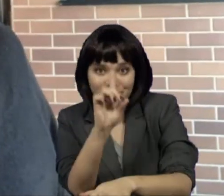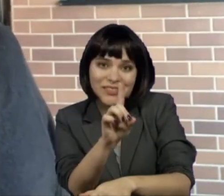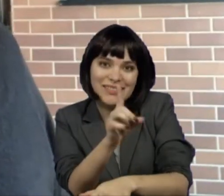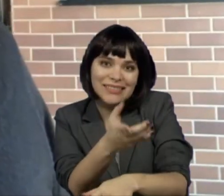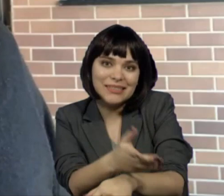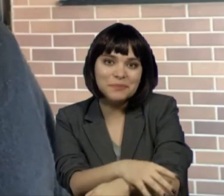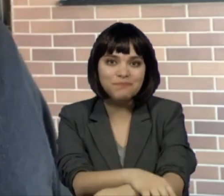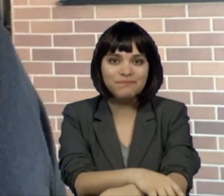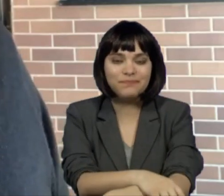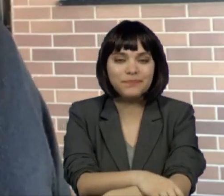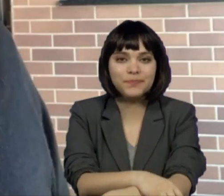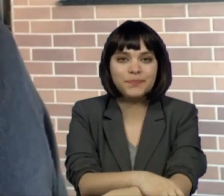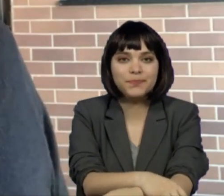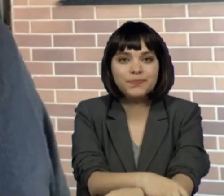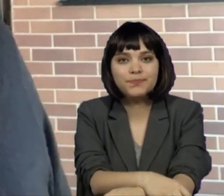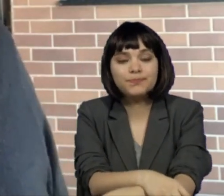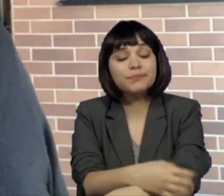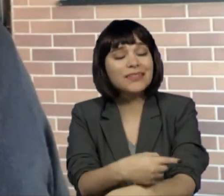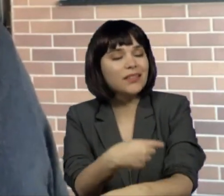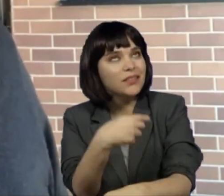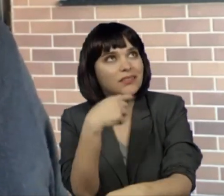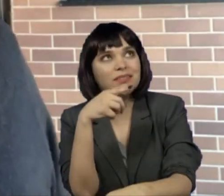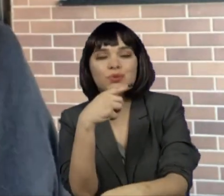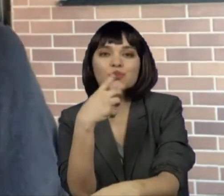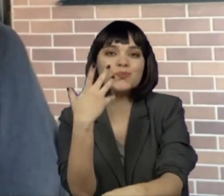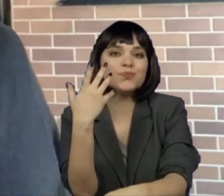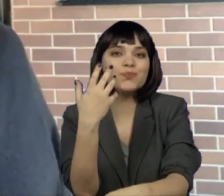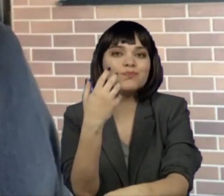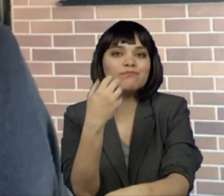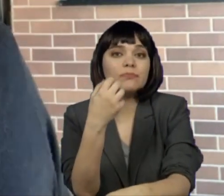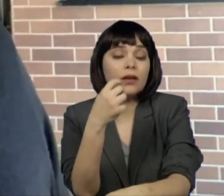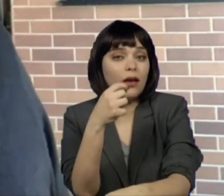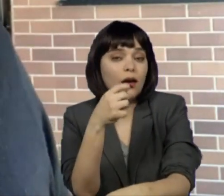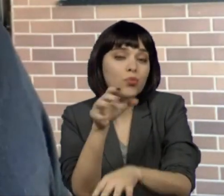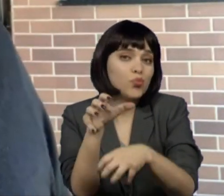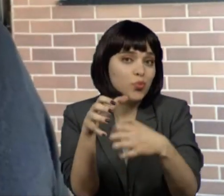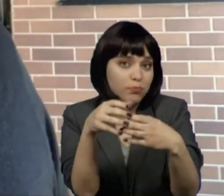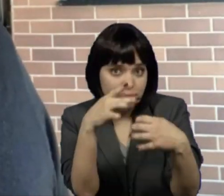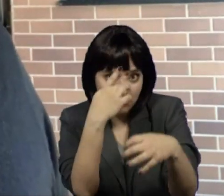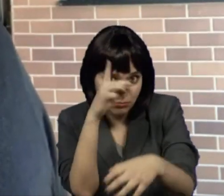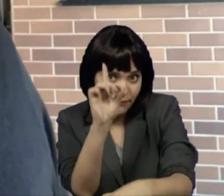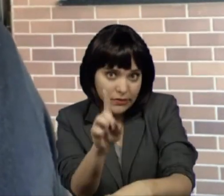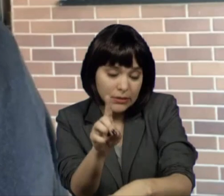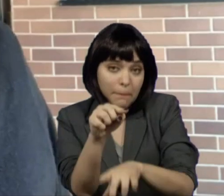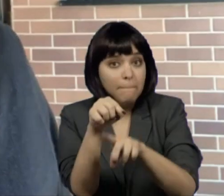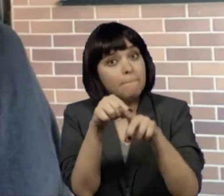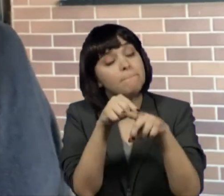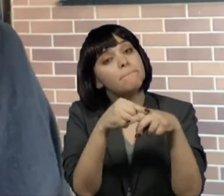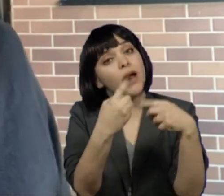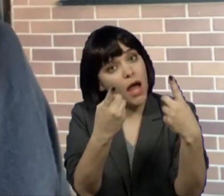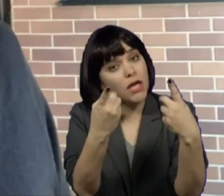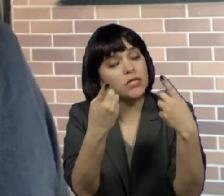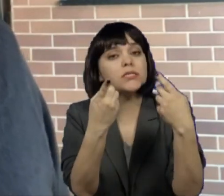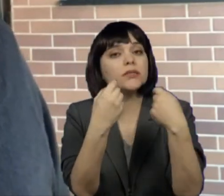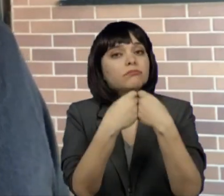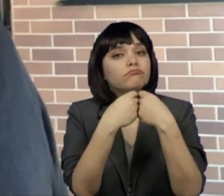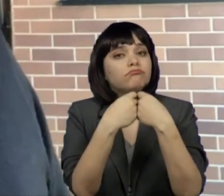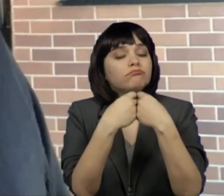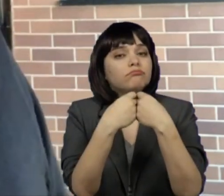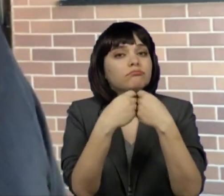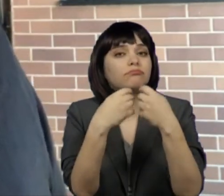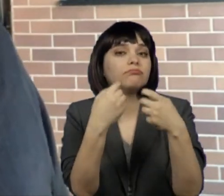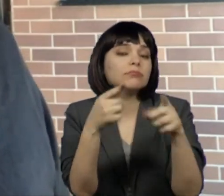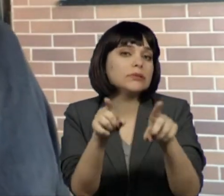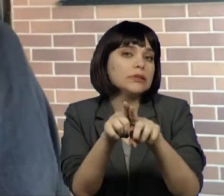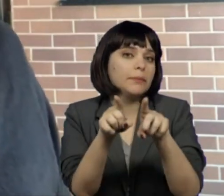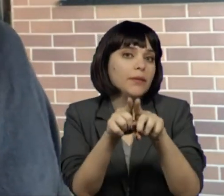importante para um grupo de pessoas. Por outro lado, isso a gente na visão da pessoa, né? Por outro lado, as instituições, elas